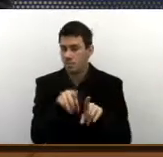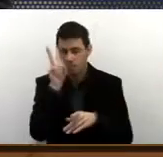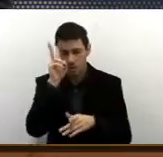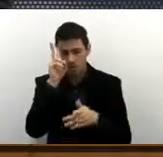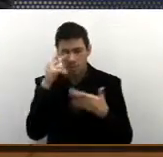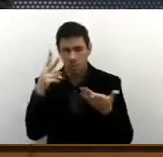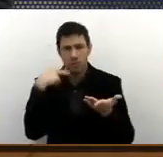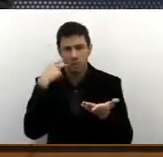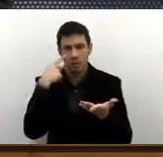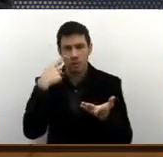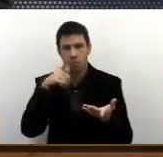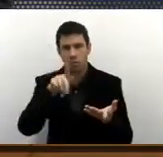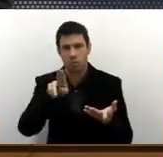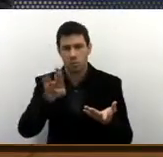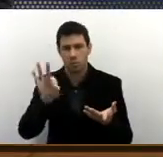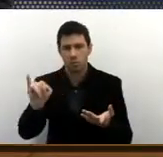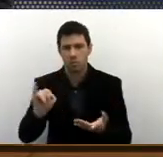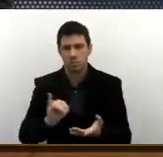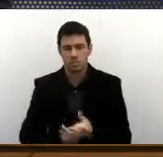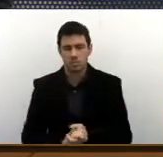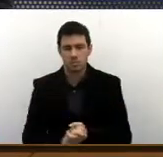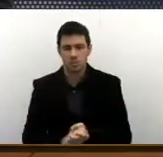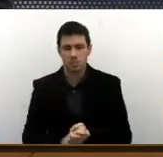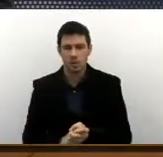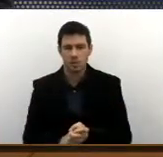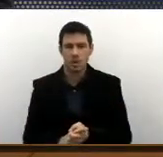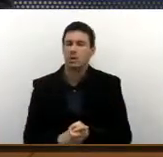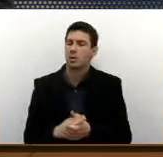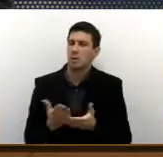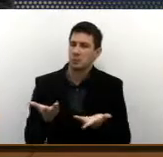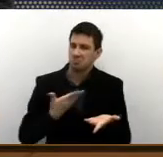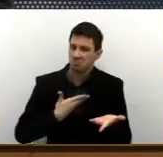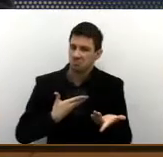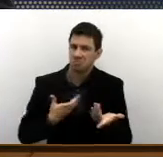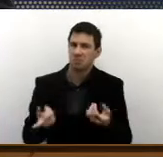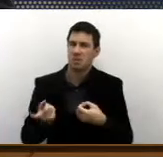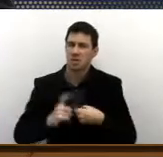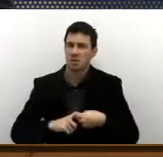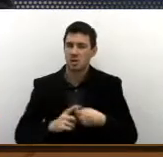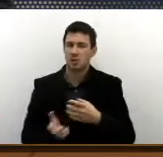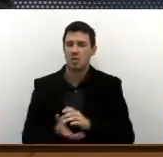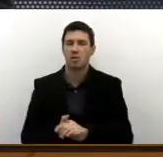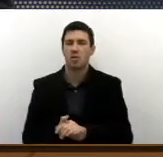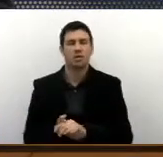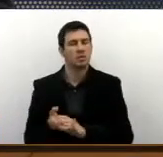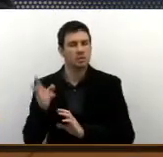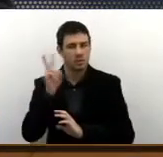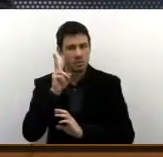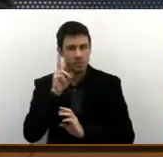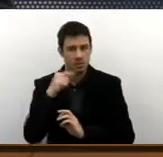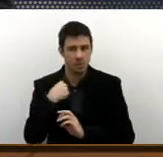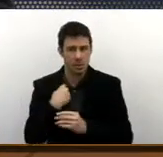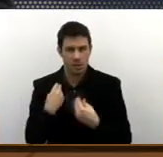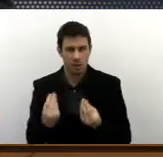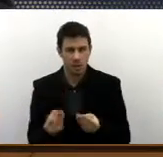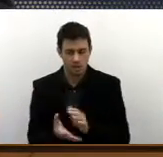vereador Guti, grande vereador, companheiro nosso, lembrar, vereador, que nesses